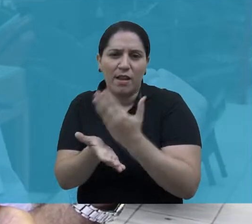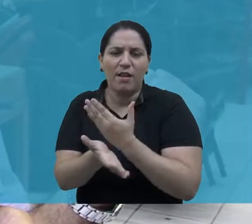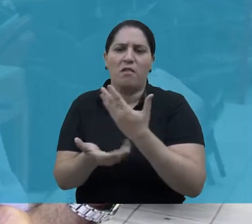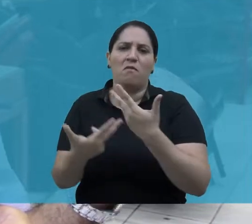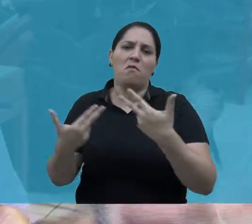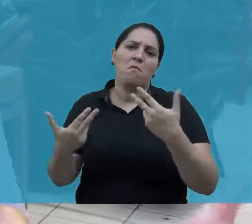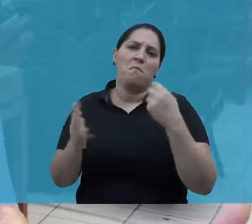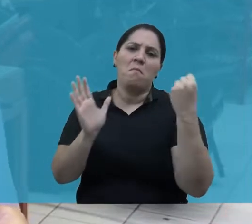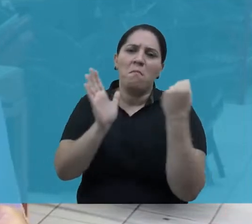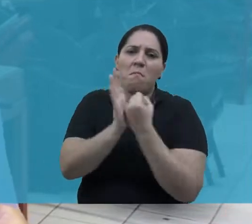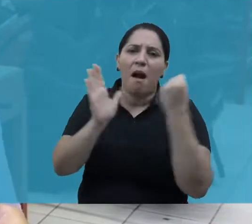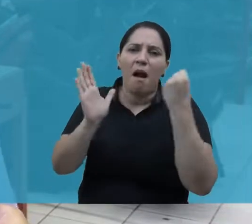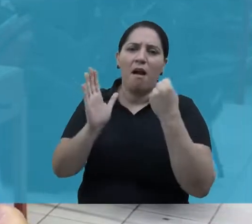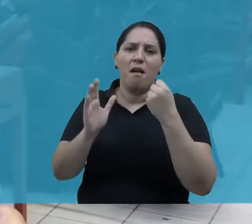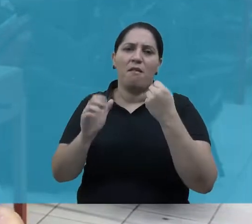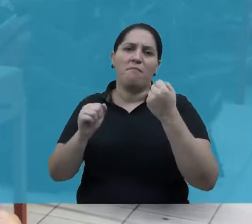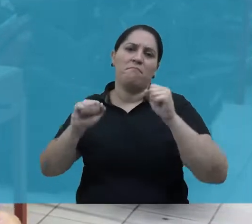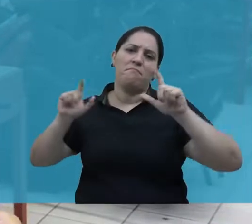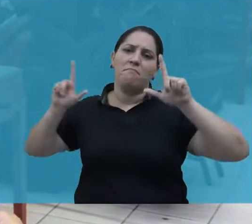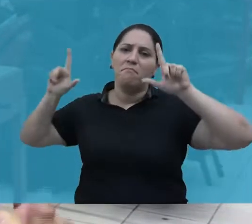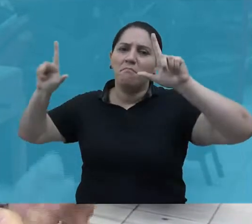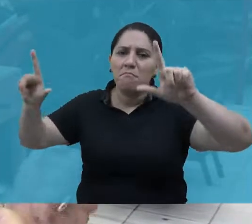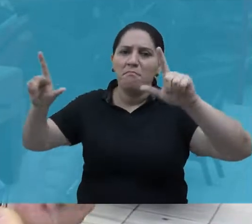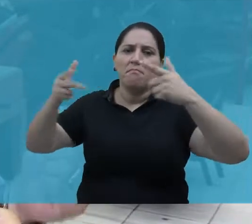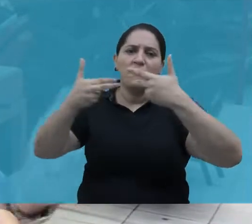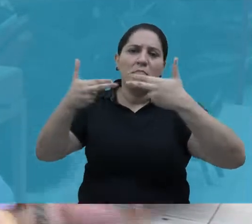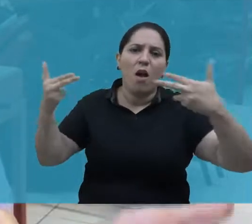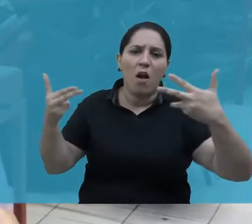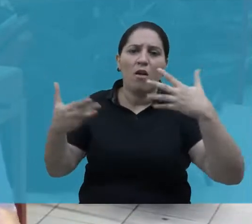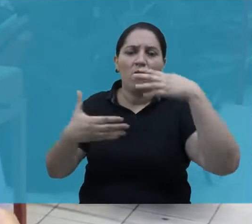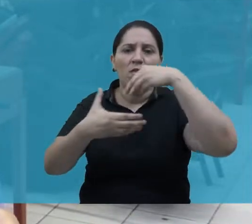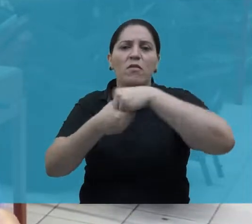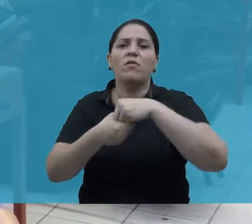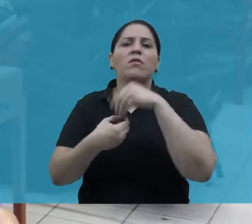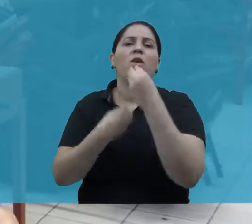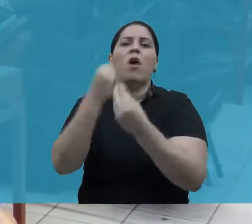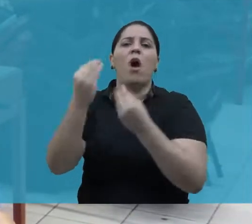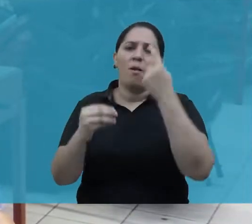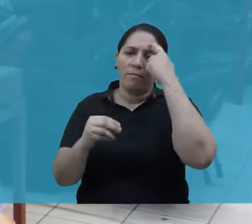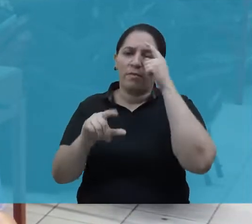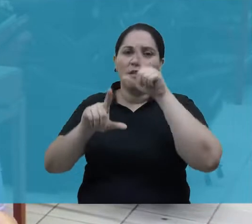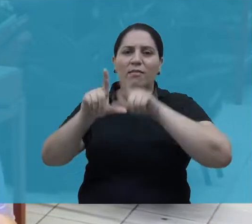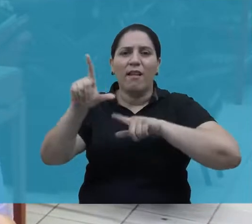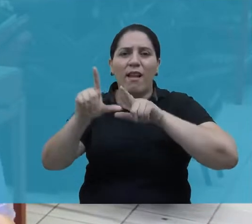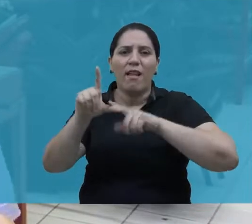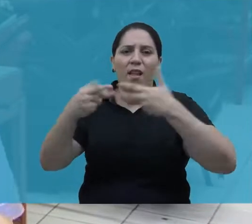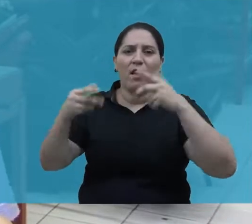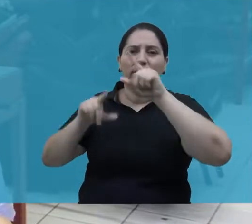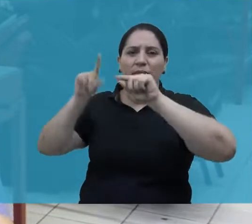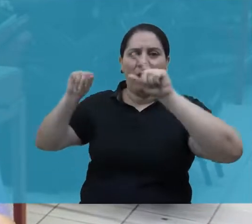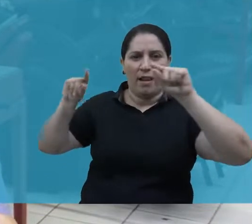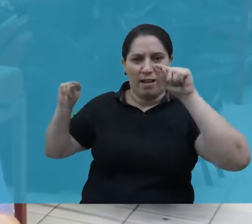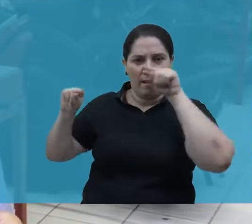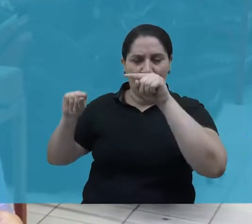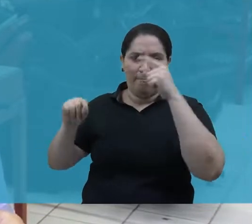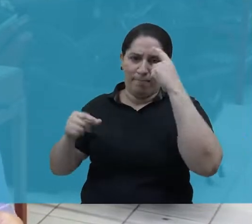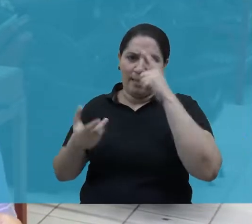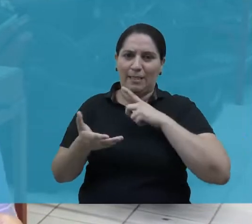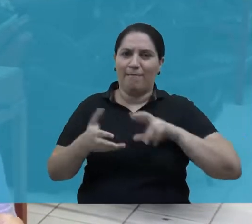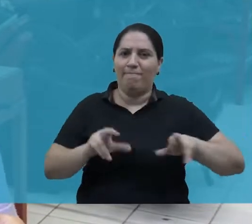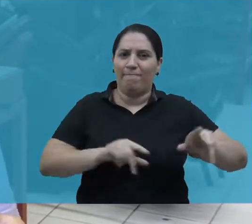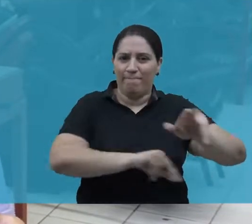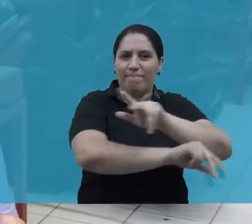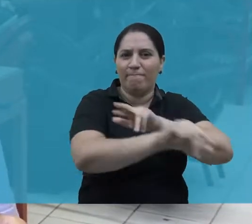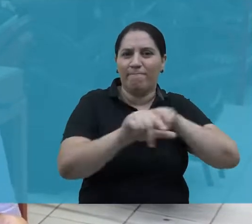livro, faz uma marca, faz uma placa, faz um cartaz, você acaba, muitas